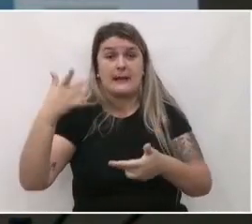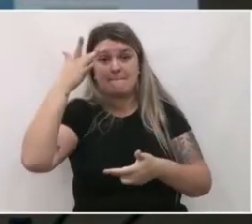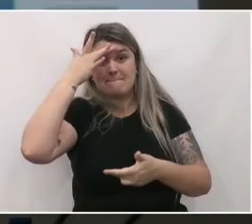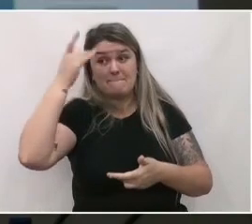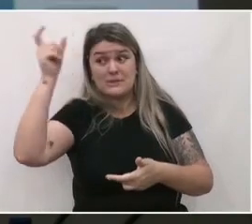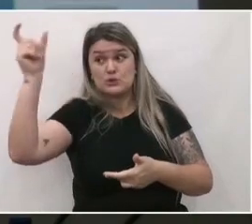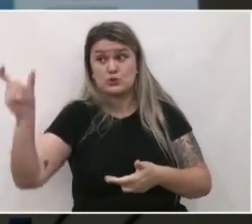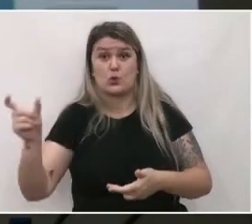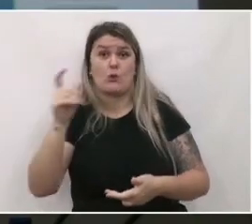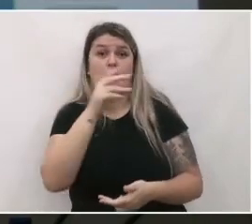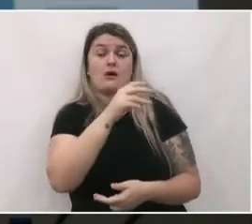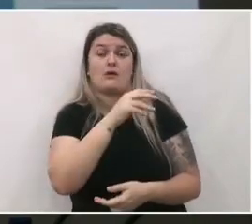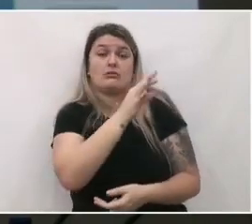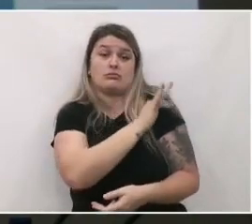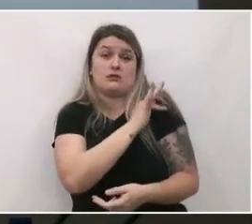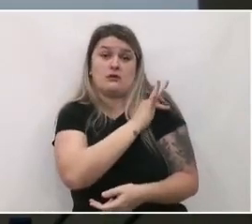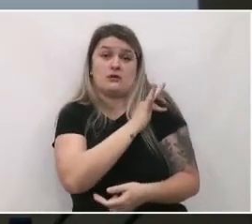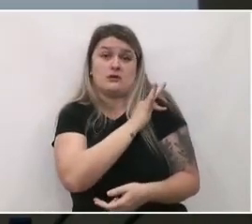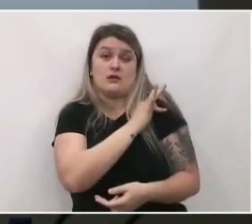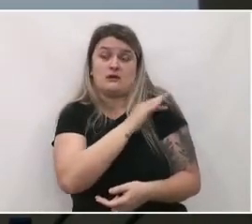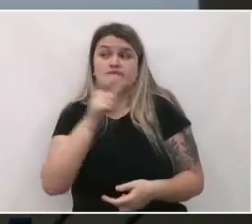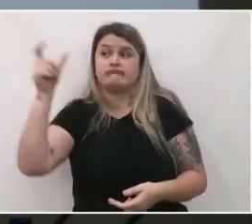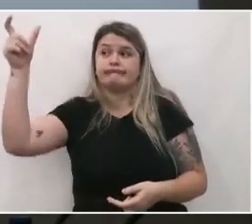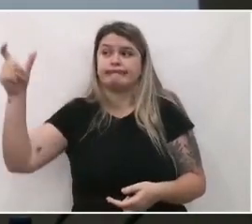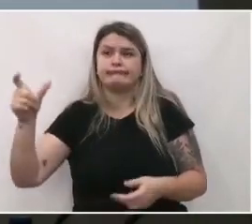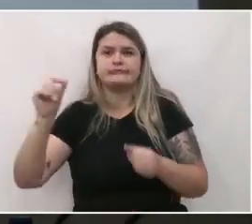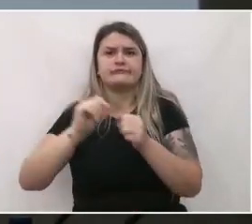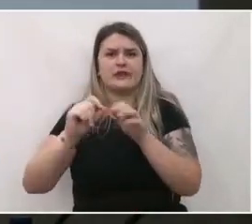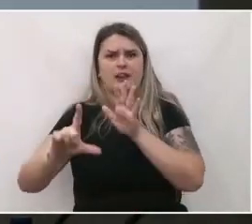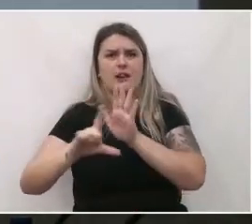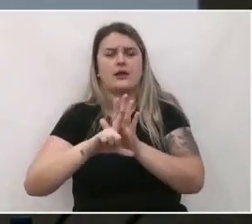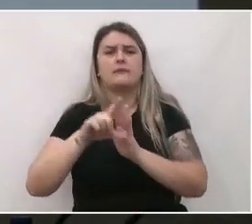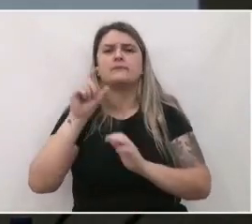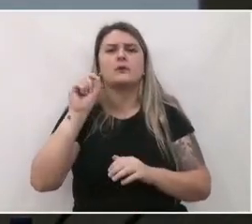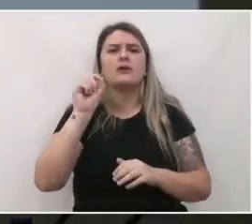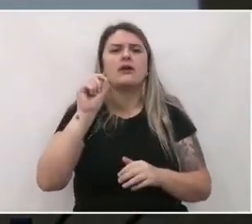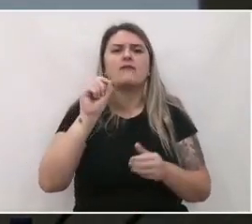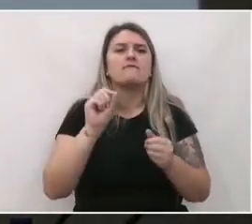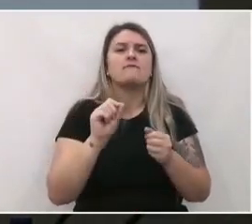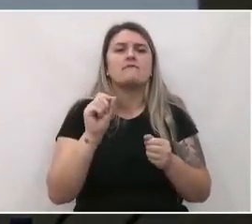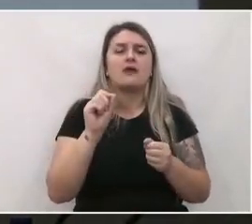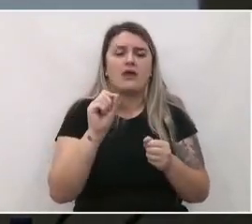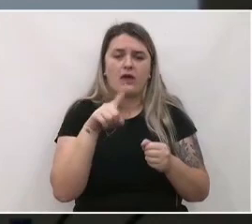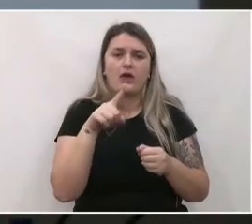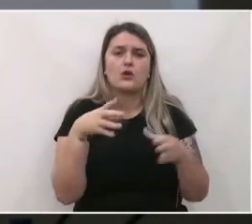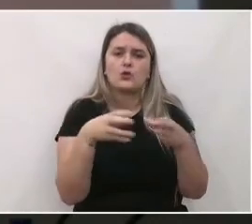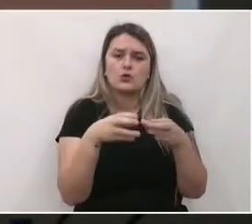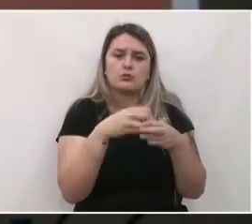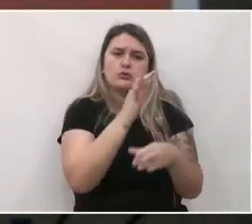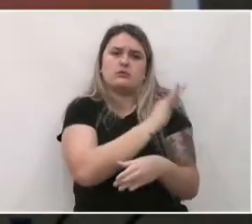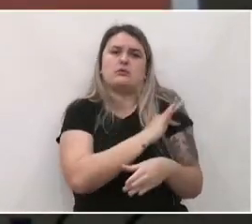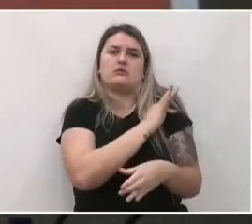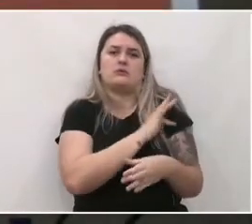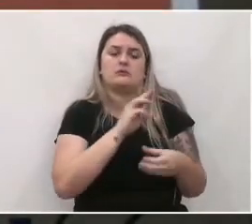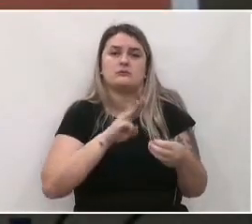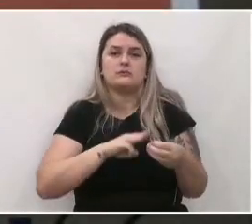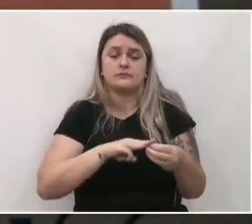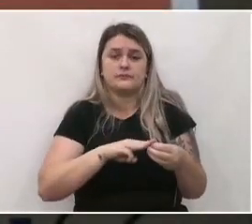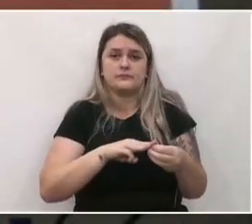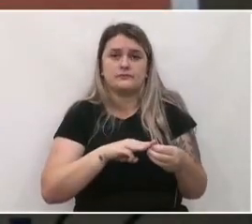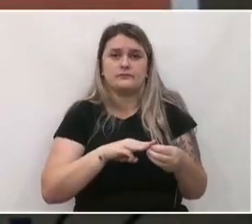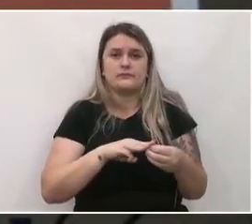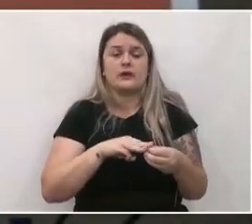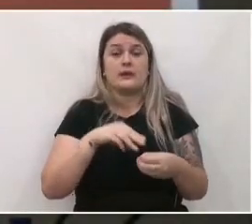e o agente legitimador. O agente executor seria a equipe técnica municipal, onde é